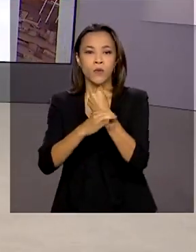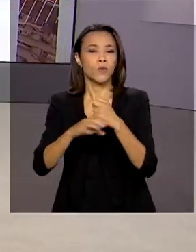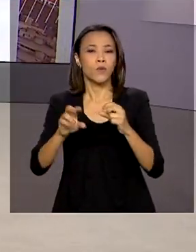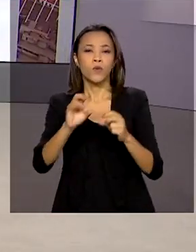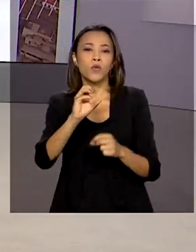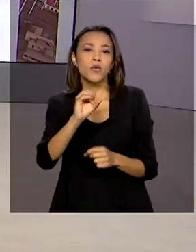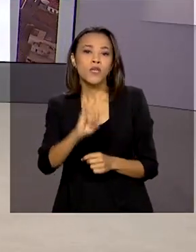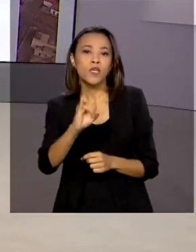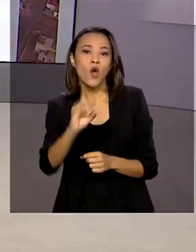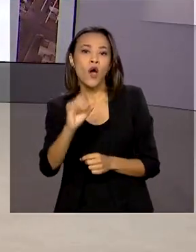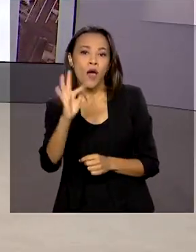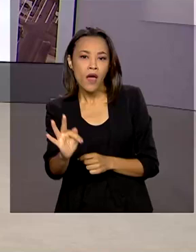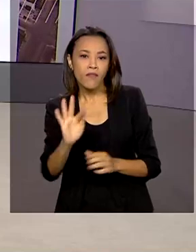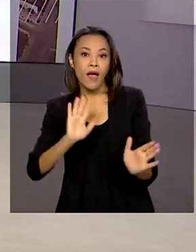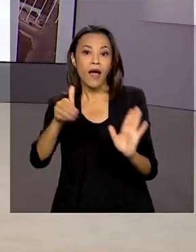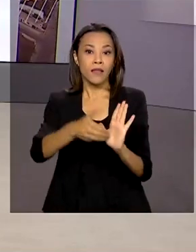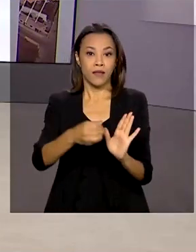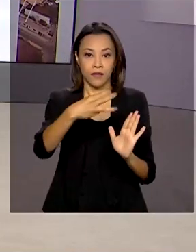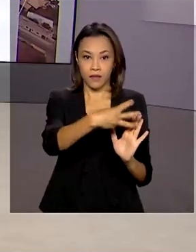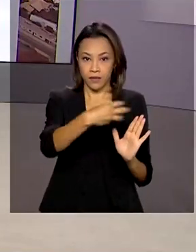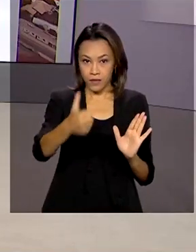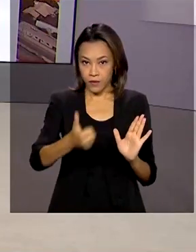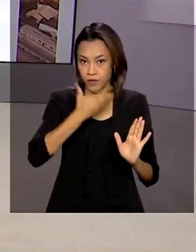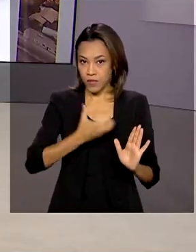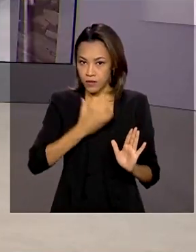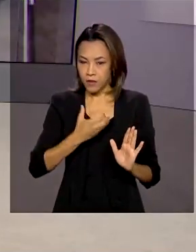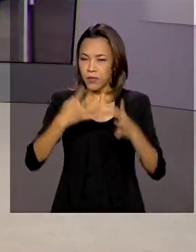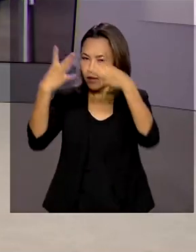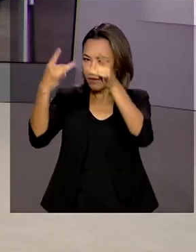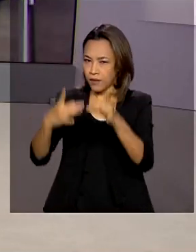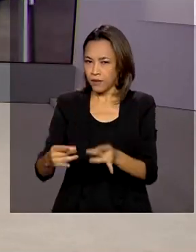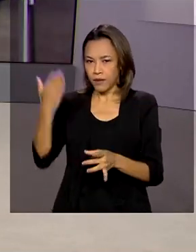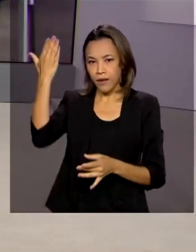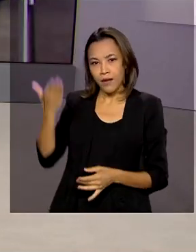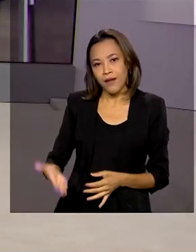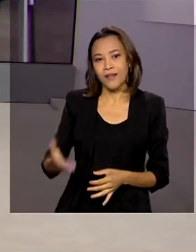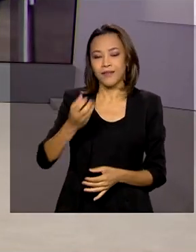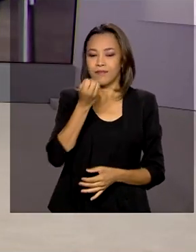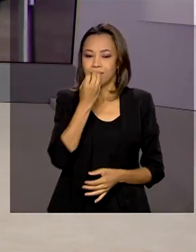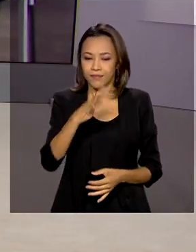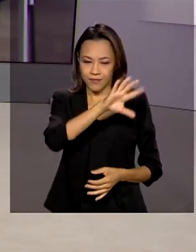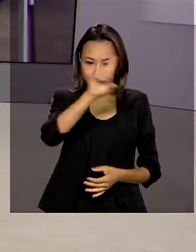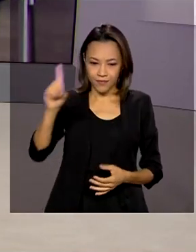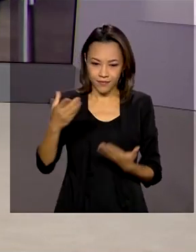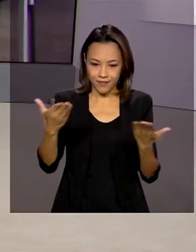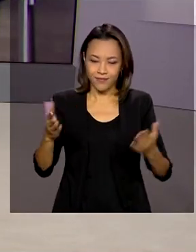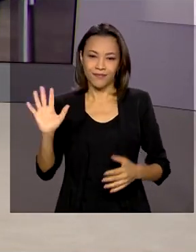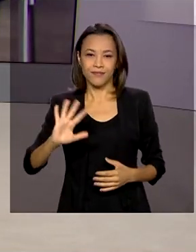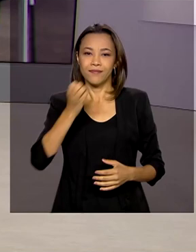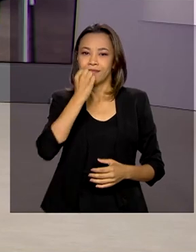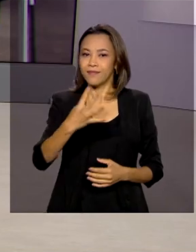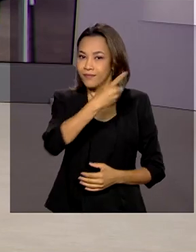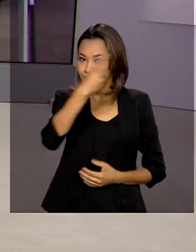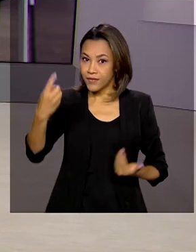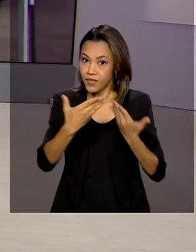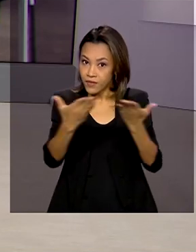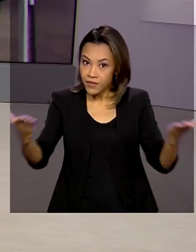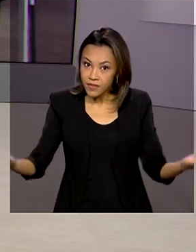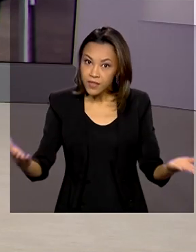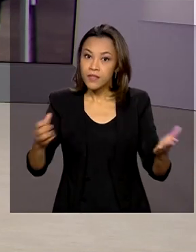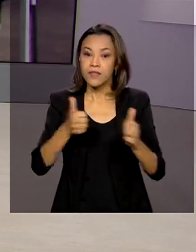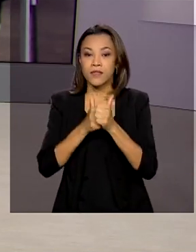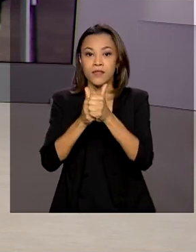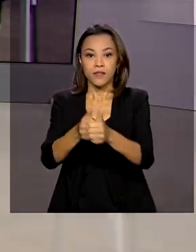31 de dezembro. Quem tem os detalhes ao vivo para a gente é a repórter Márcia Fernandes. Márcia, bom dia! Oi, Renata, bom dia para você, bom dia a todos que nos